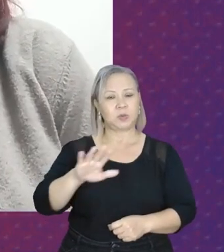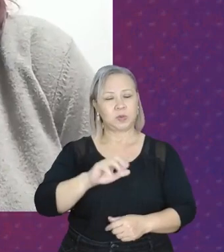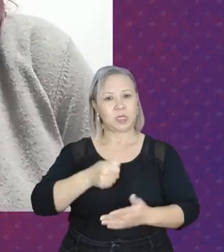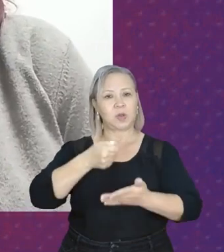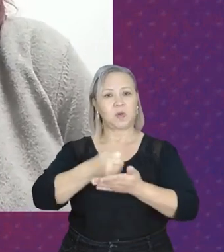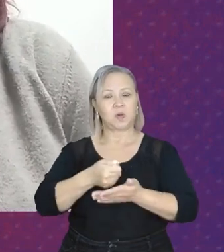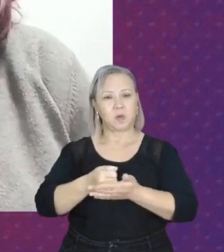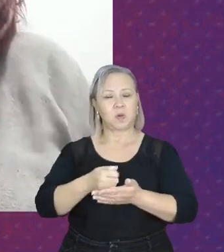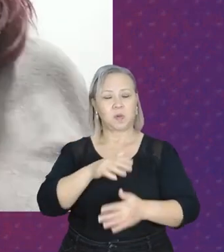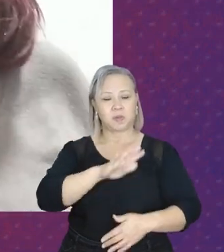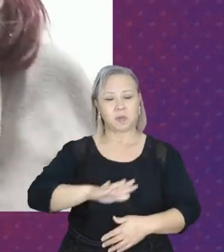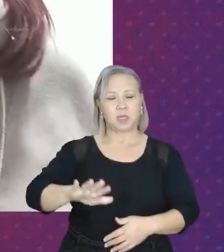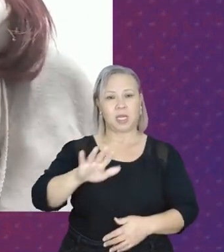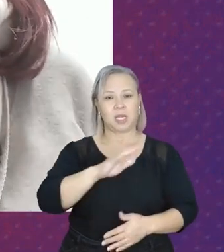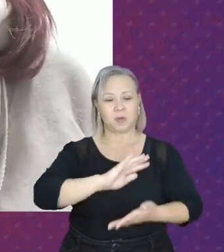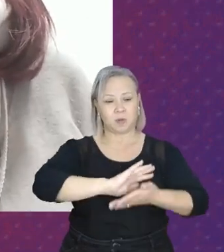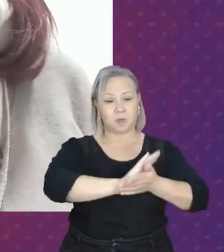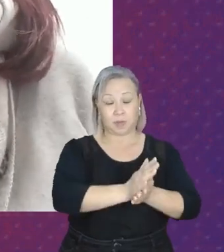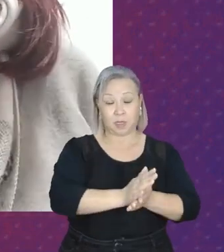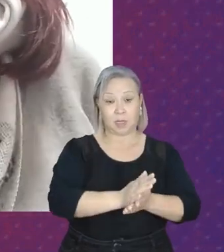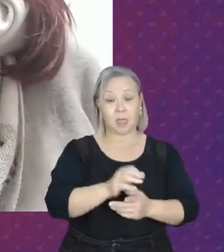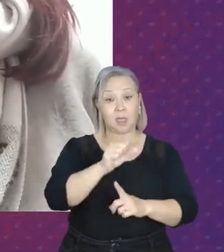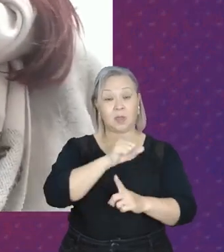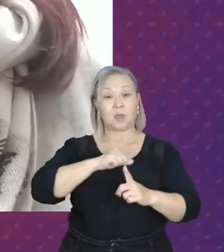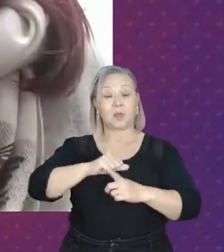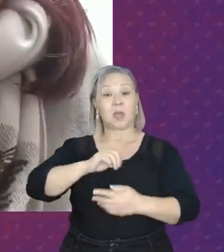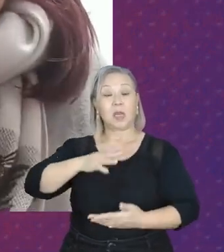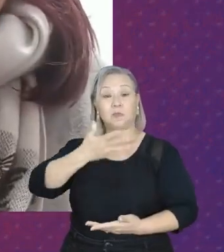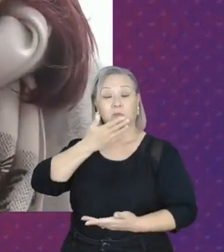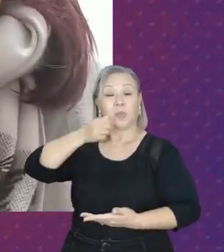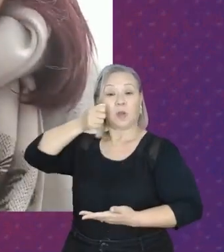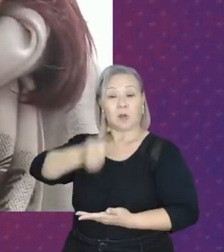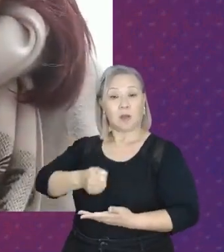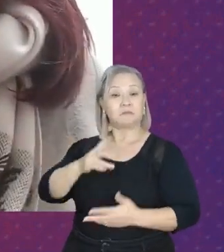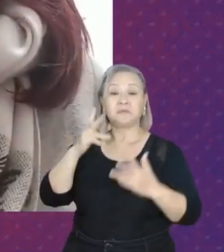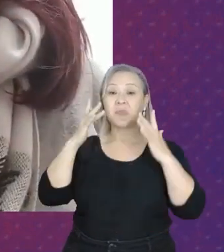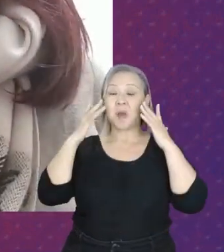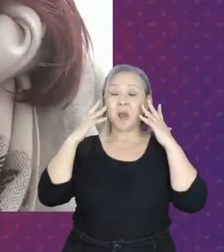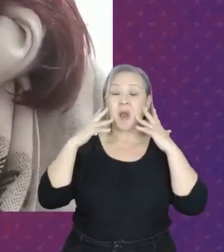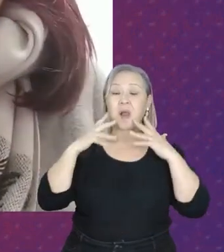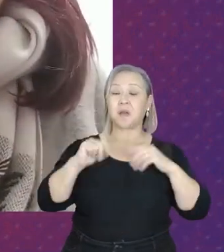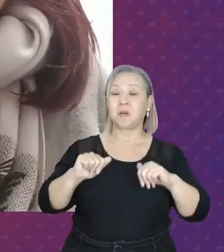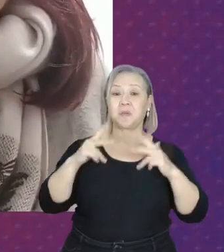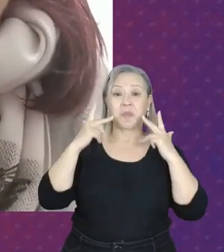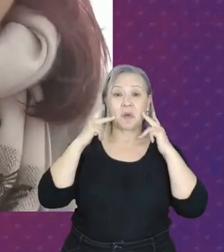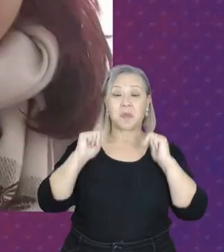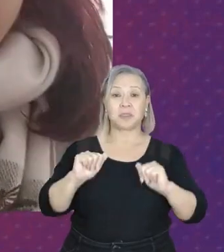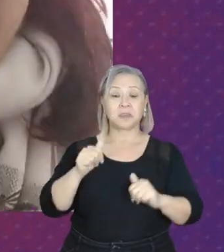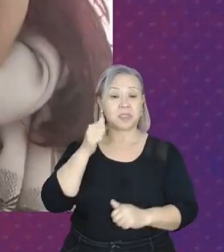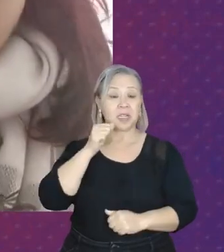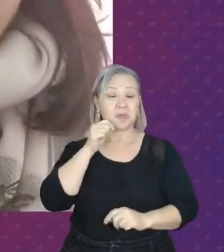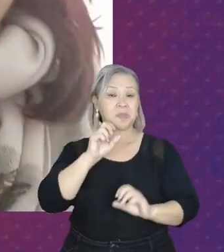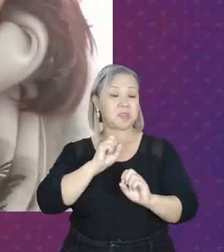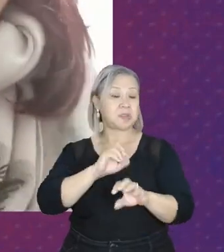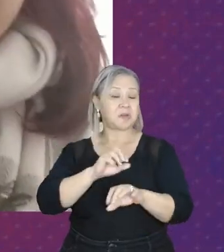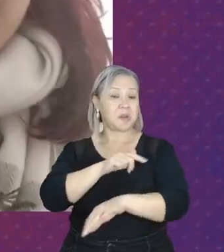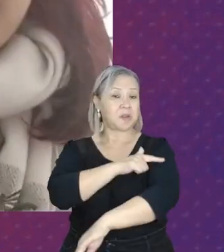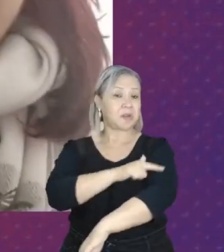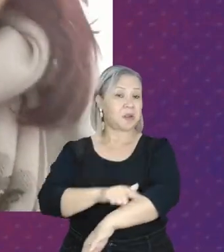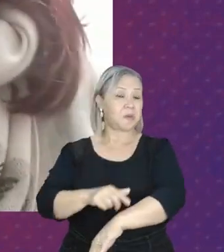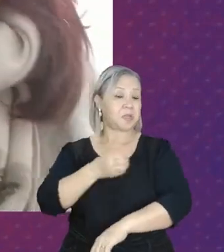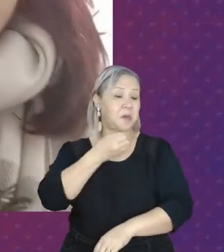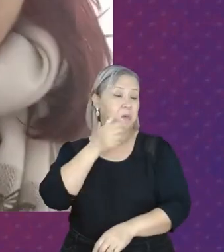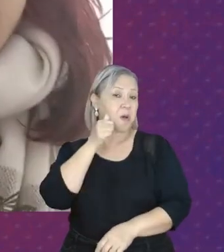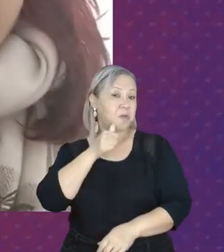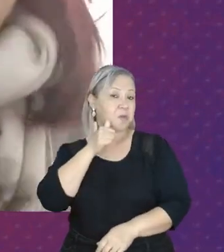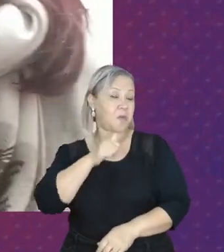patriarcal normaliza o fato que as mulheres são vistas e educadas apenas para serem boas mulheres, ainda,